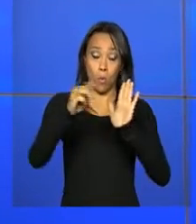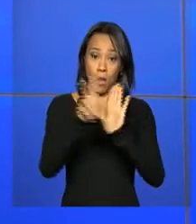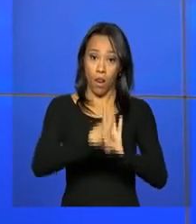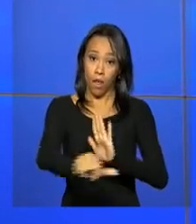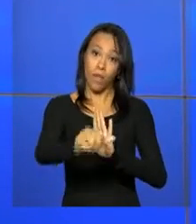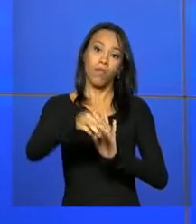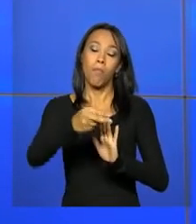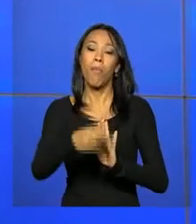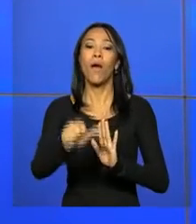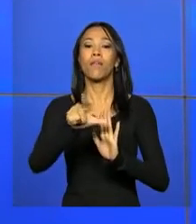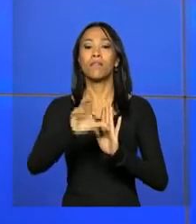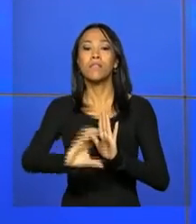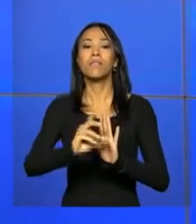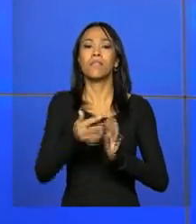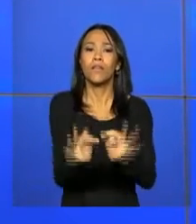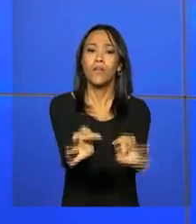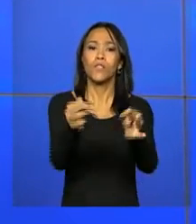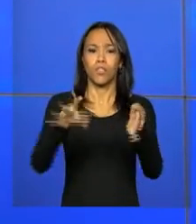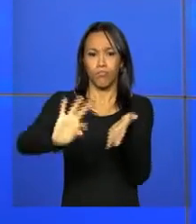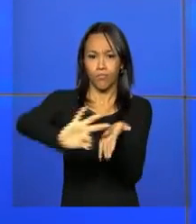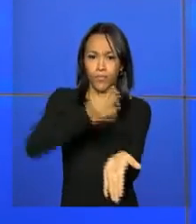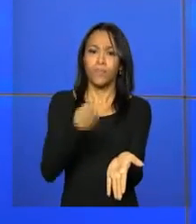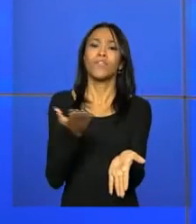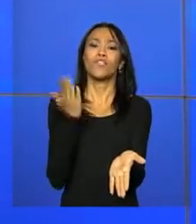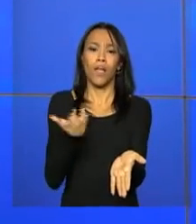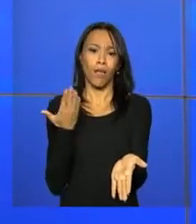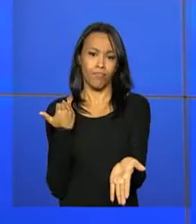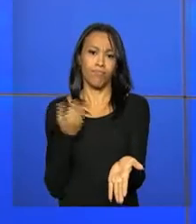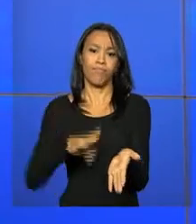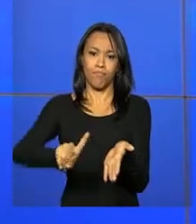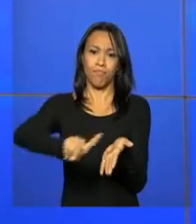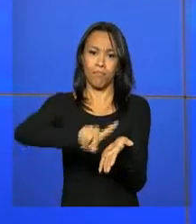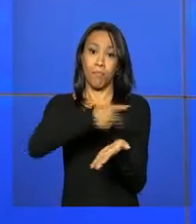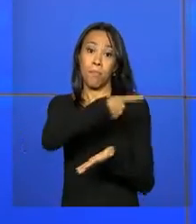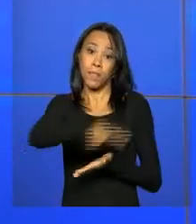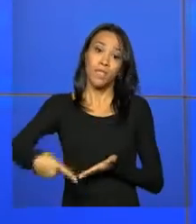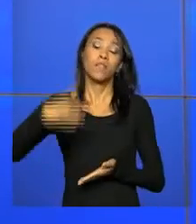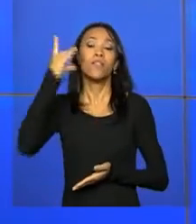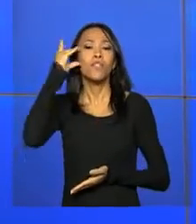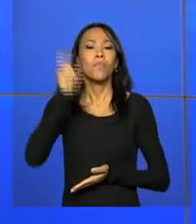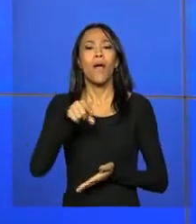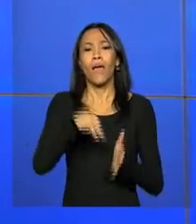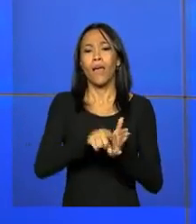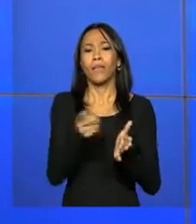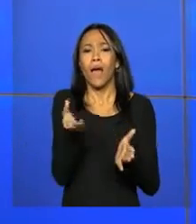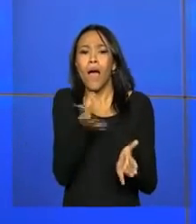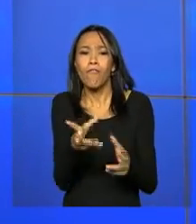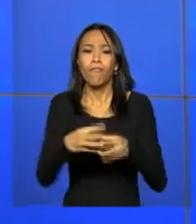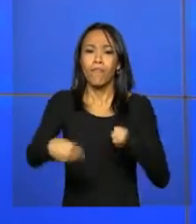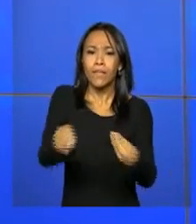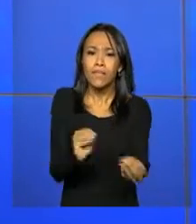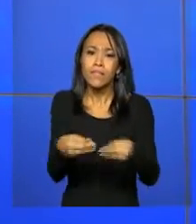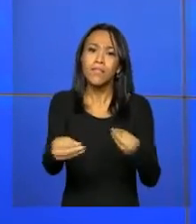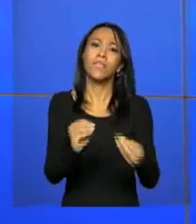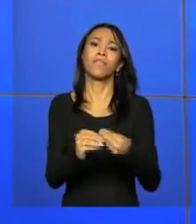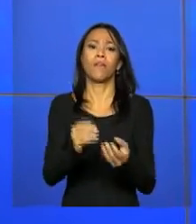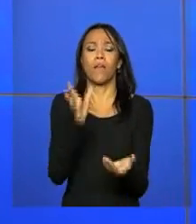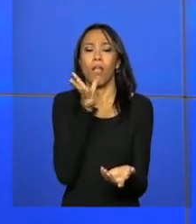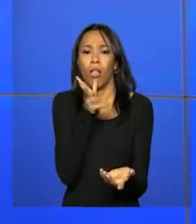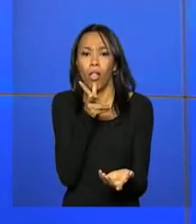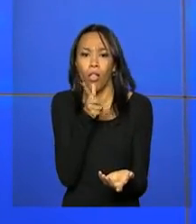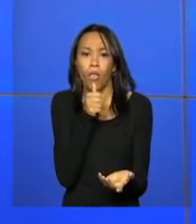tecnologia e inovação. Sancionado pela presidenta Dilma Rousseff, o Código quer tornar mais ágeis, flexíveis e menos